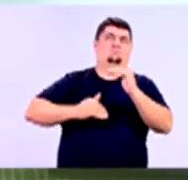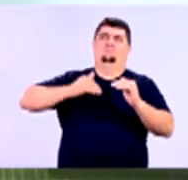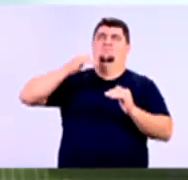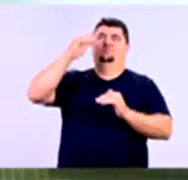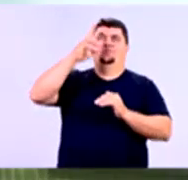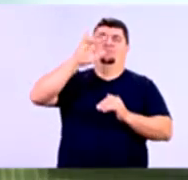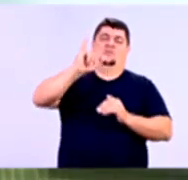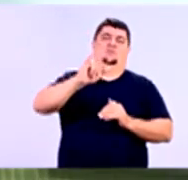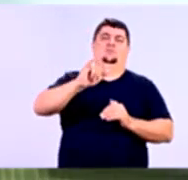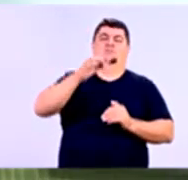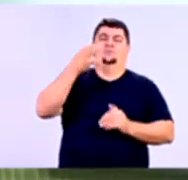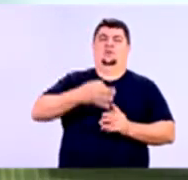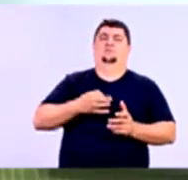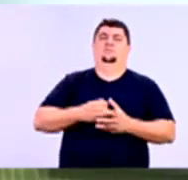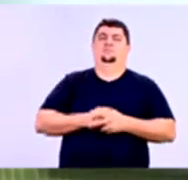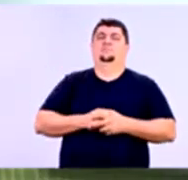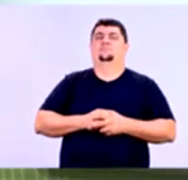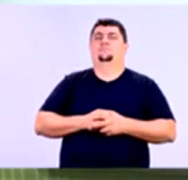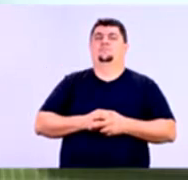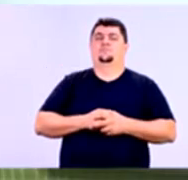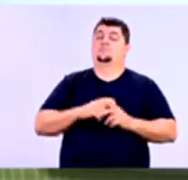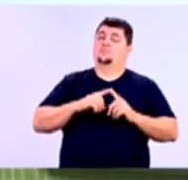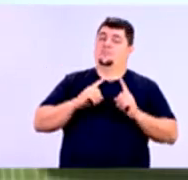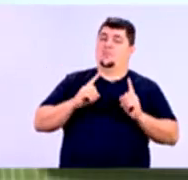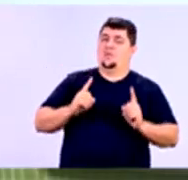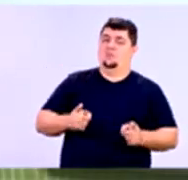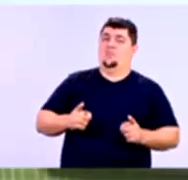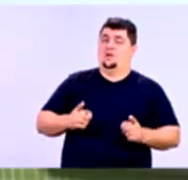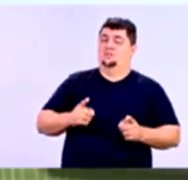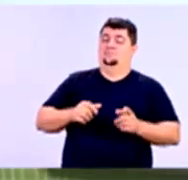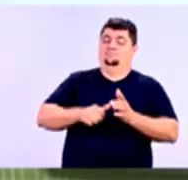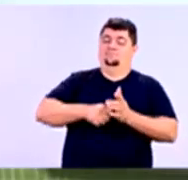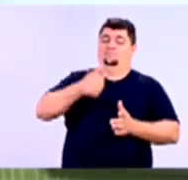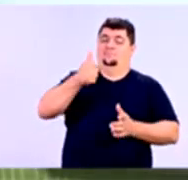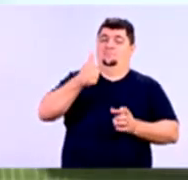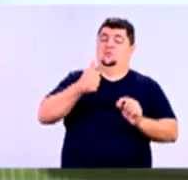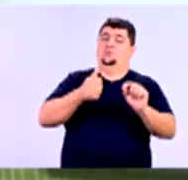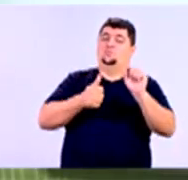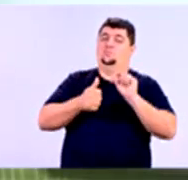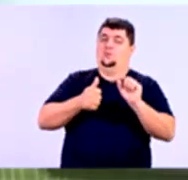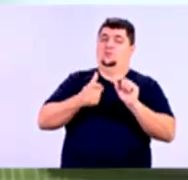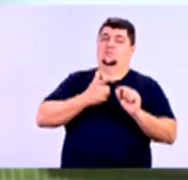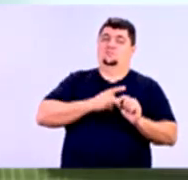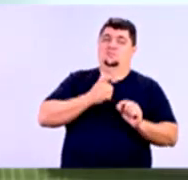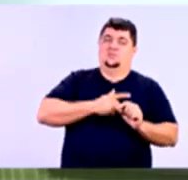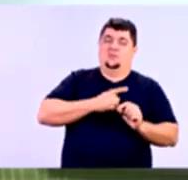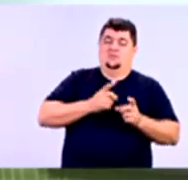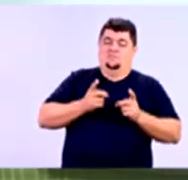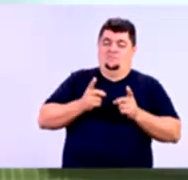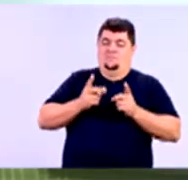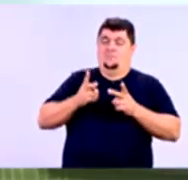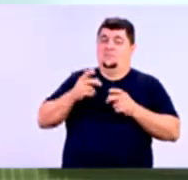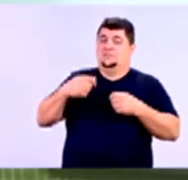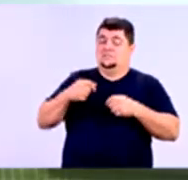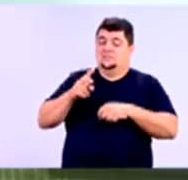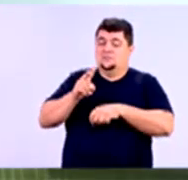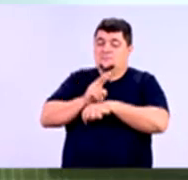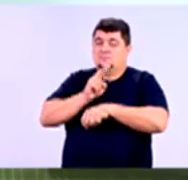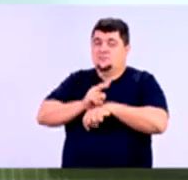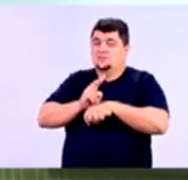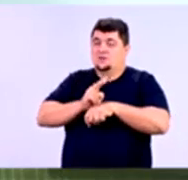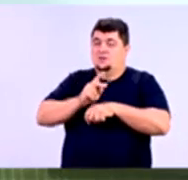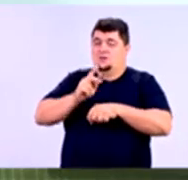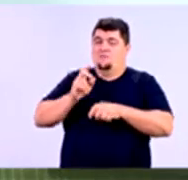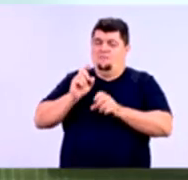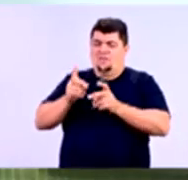e sua lucratividade. Tá? Mas, para que isso seja verdade, você tem que estar aumentando vendas e tem que estar recebendo essas